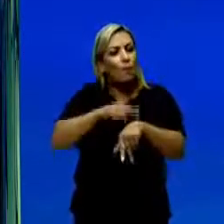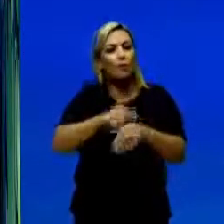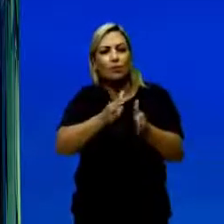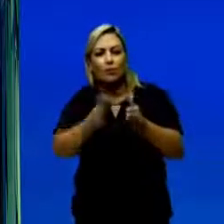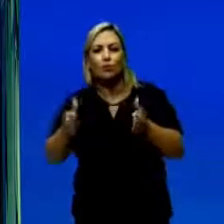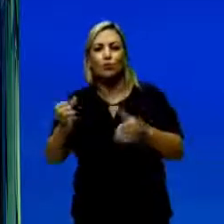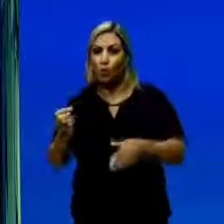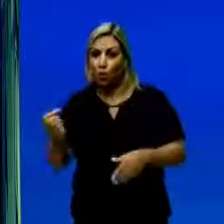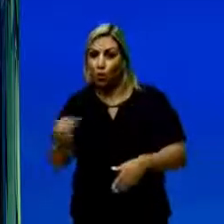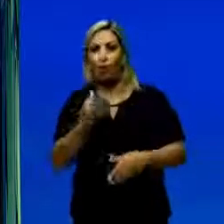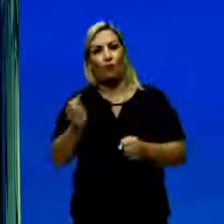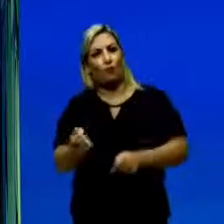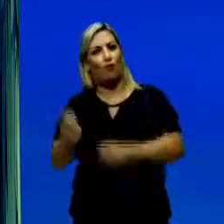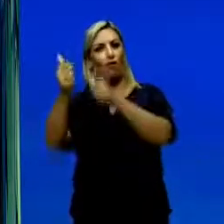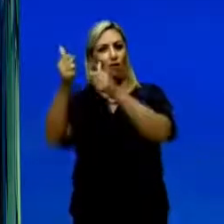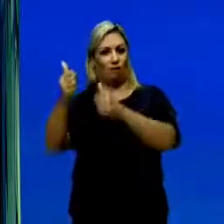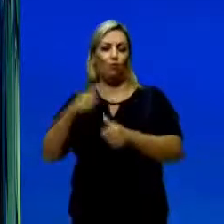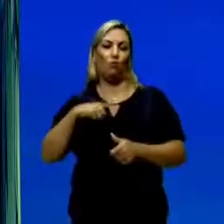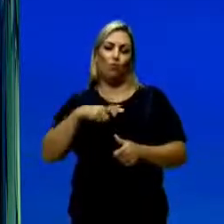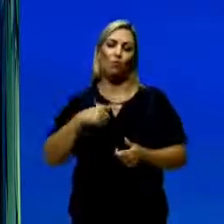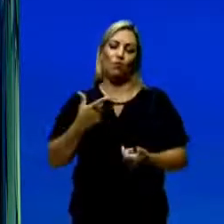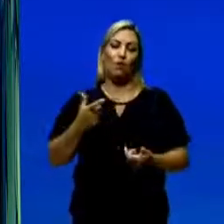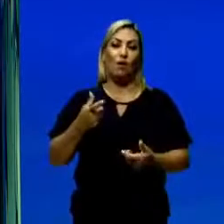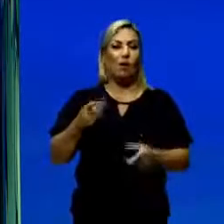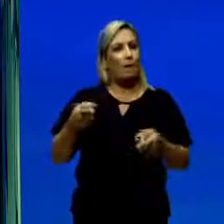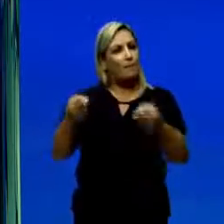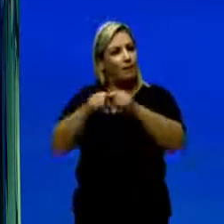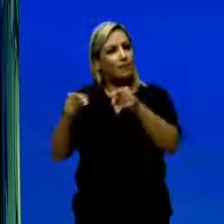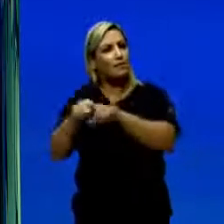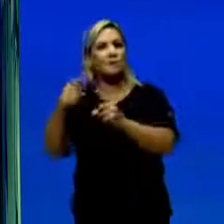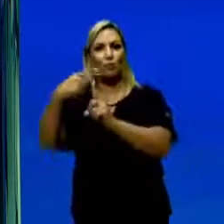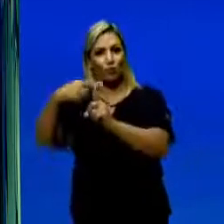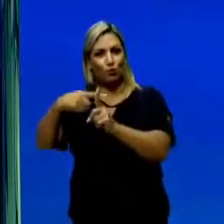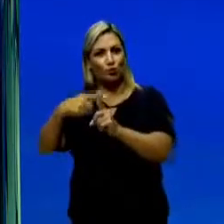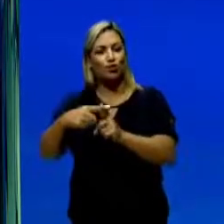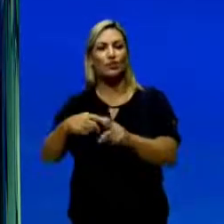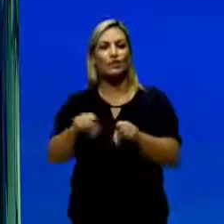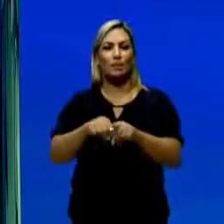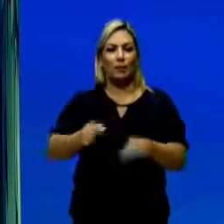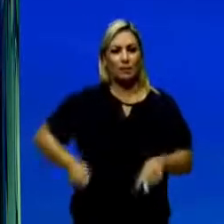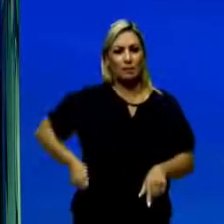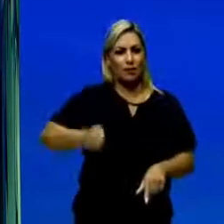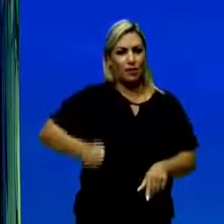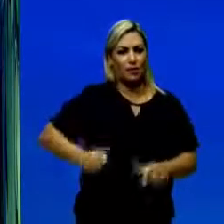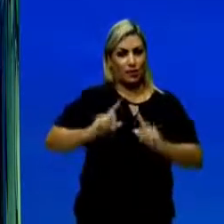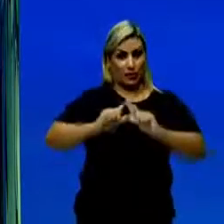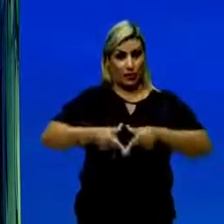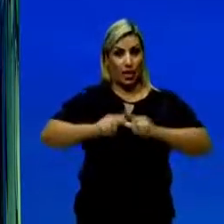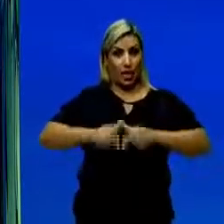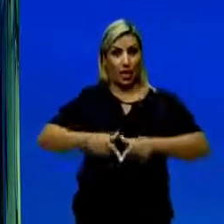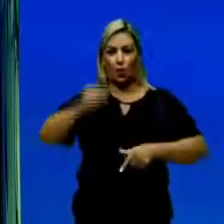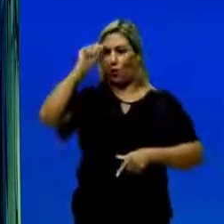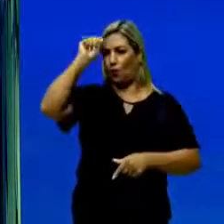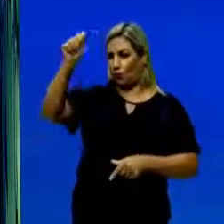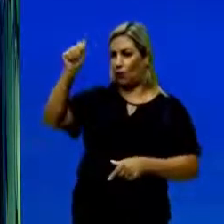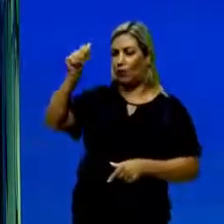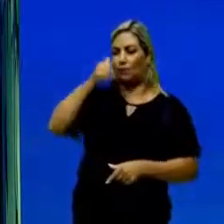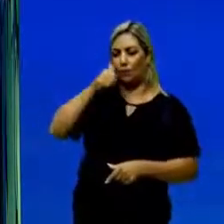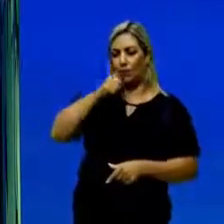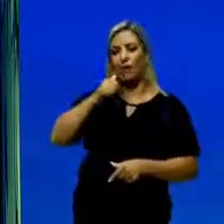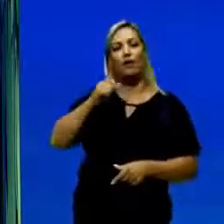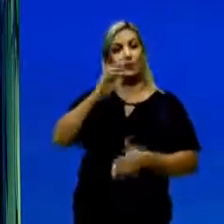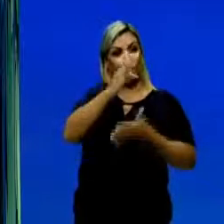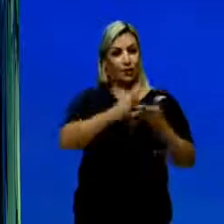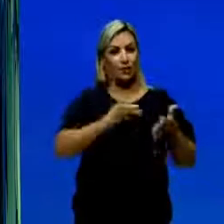ela celebra as parcerias positivas. Em nome da Embaixada de Israel, que é a autora do texto,